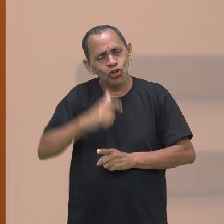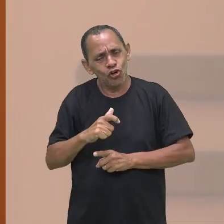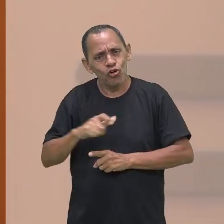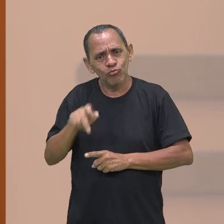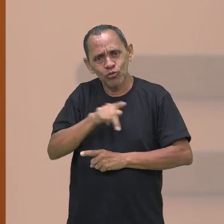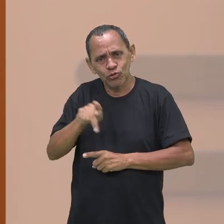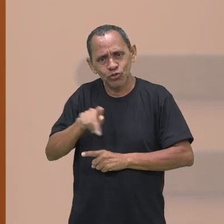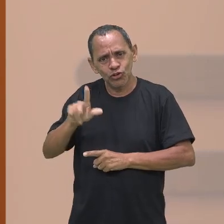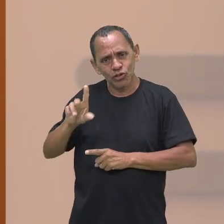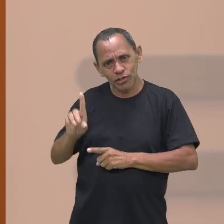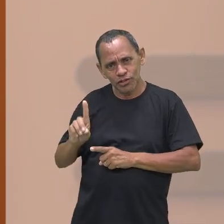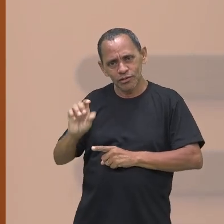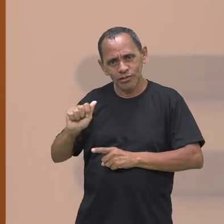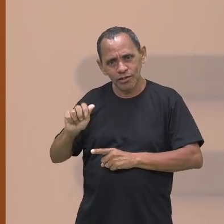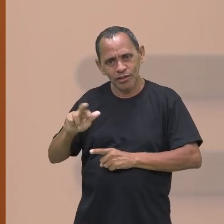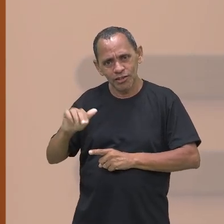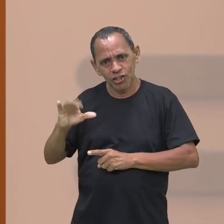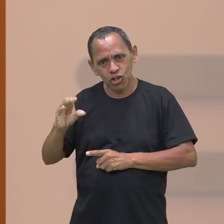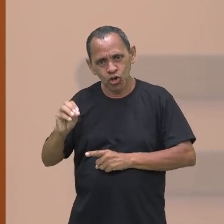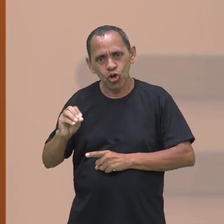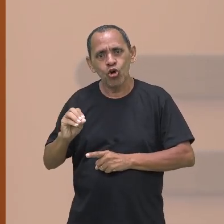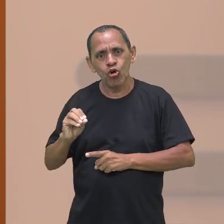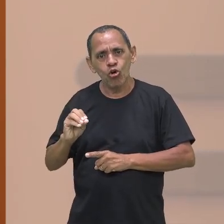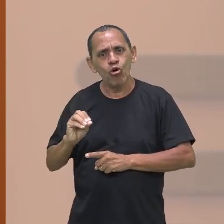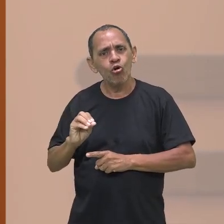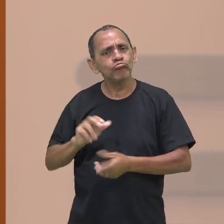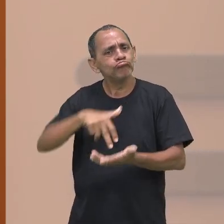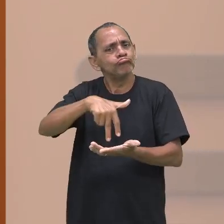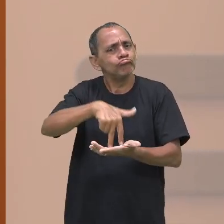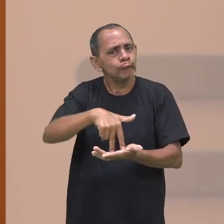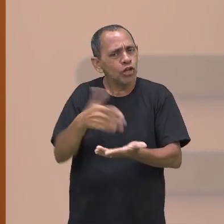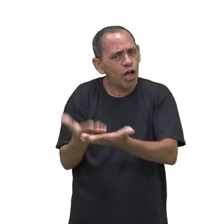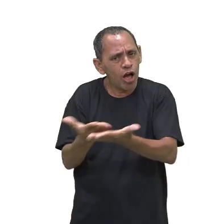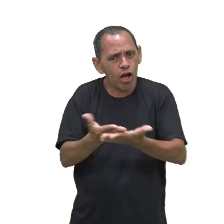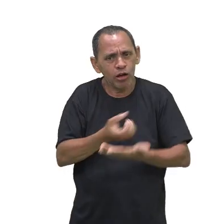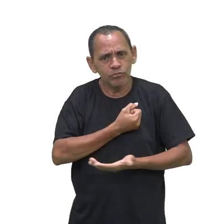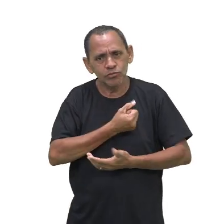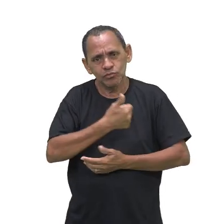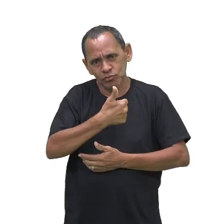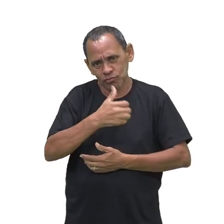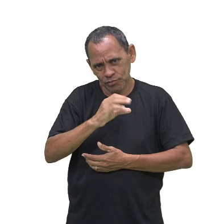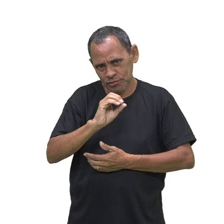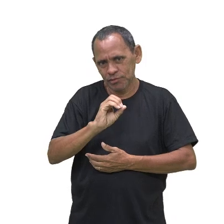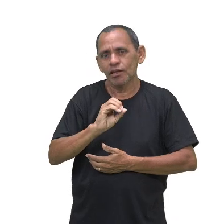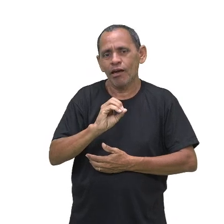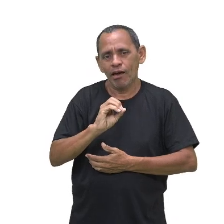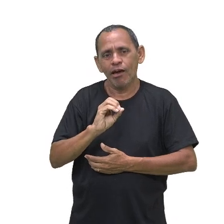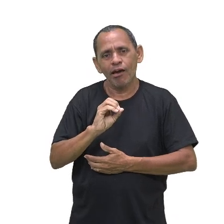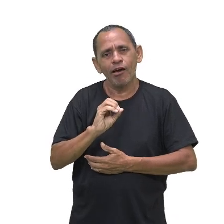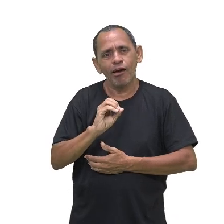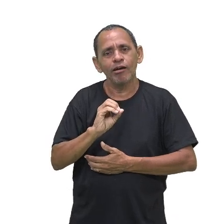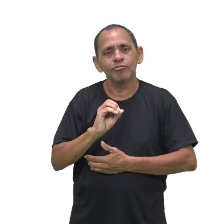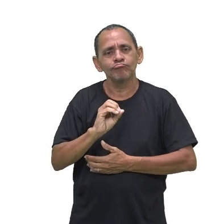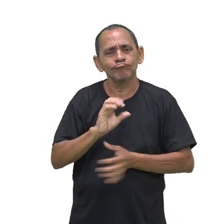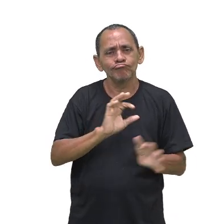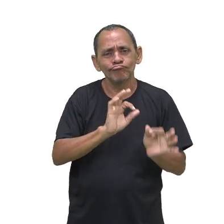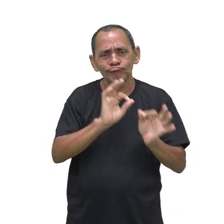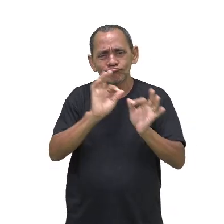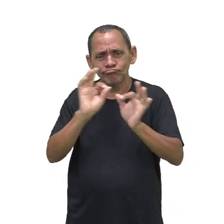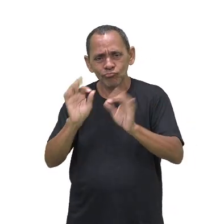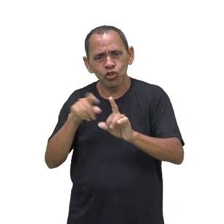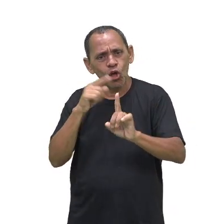Dário Pinheiro e vou ficar com a nossa aula de número 10. E vamos ver juntos o objeto de